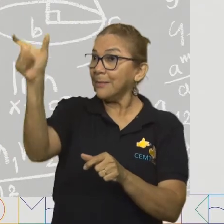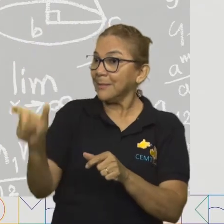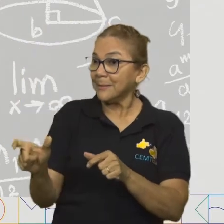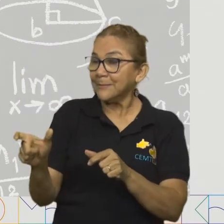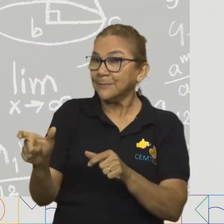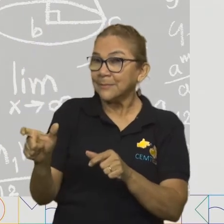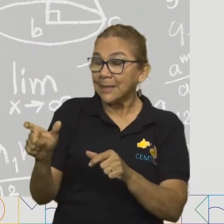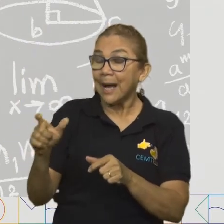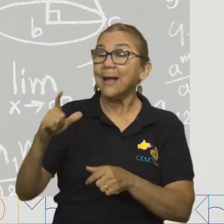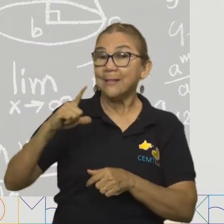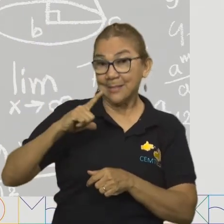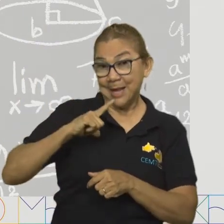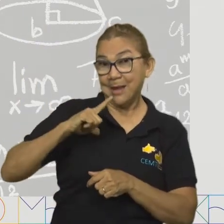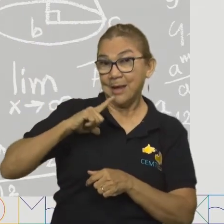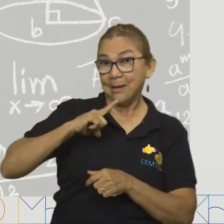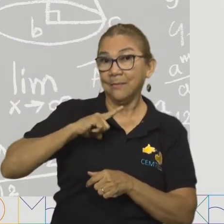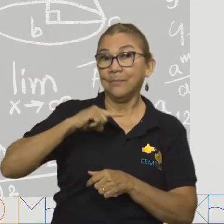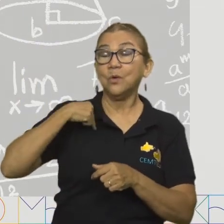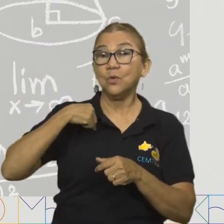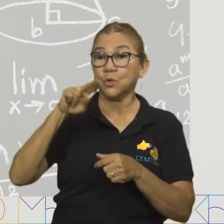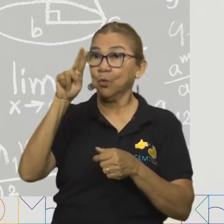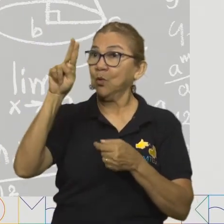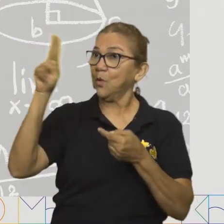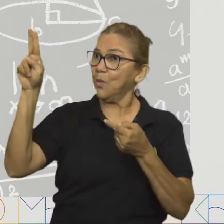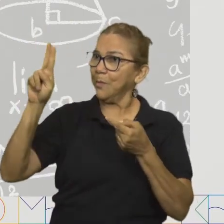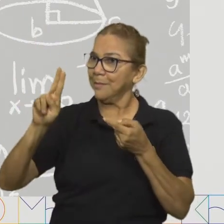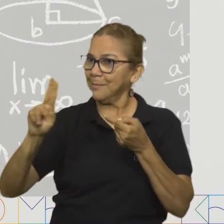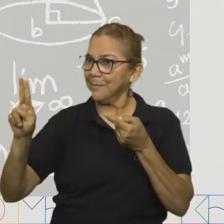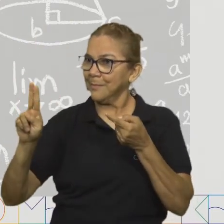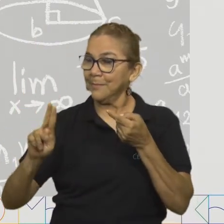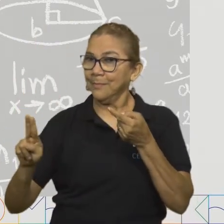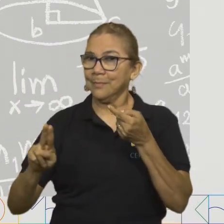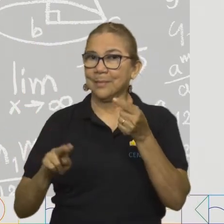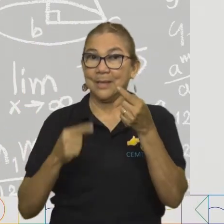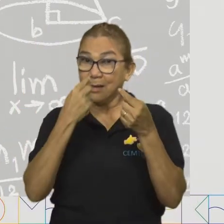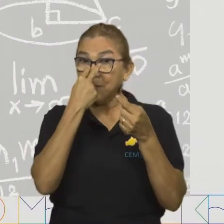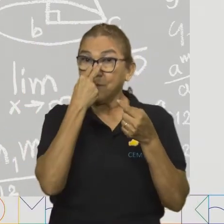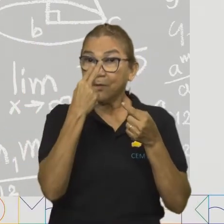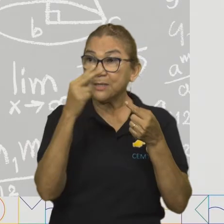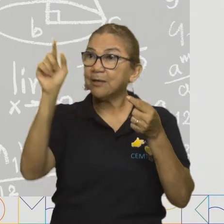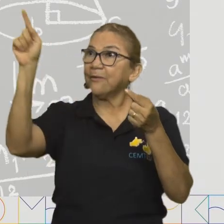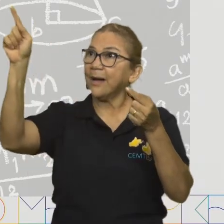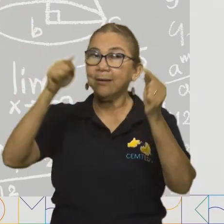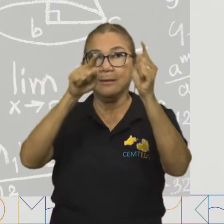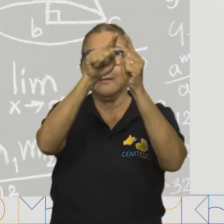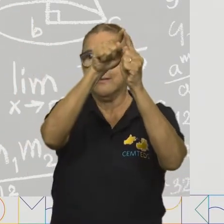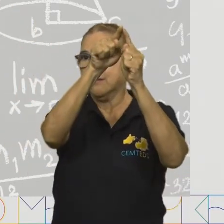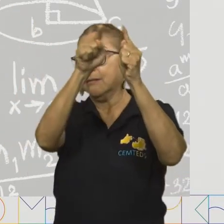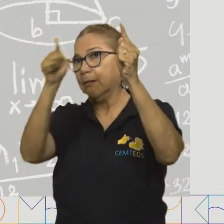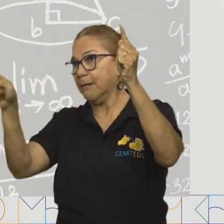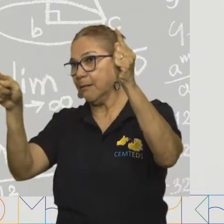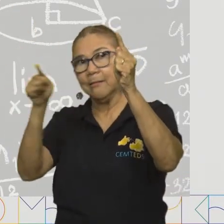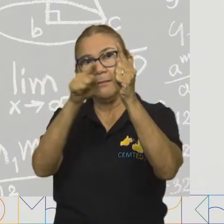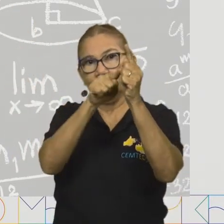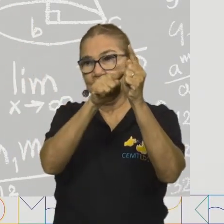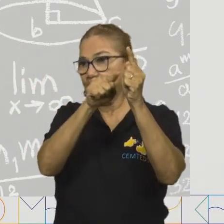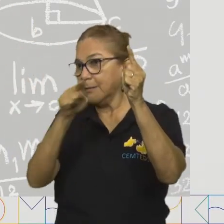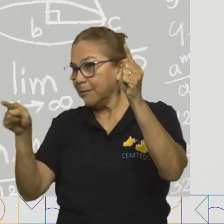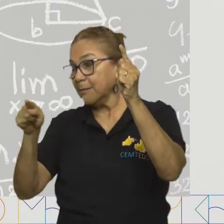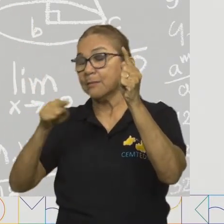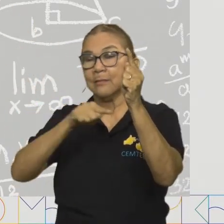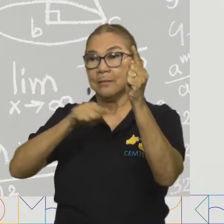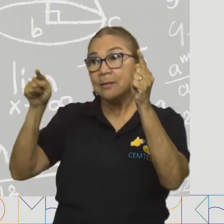temos as palavras reta, semirreta e segmento de reta. Aí vocês vão ligar